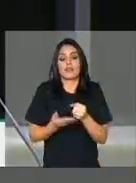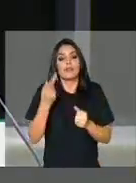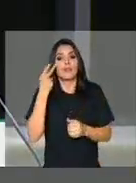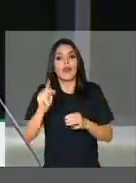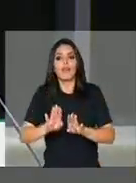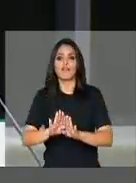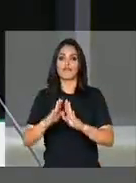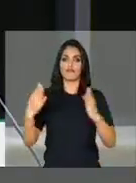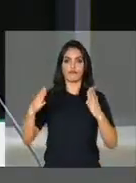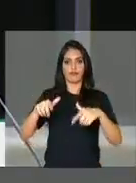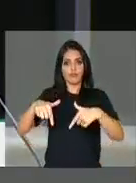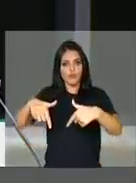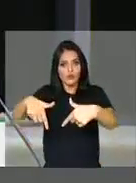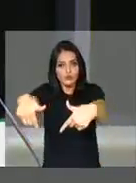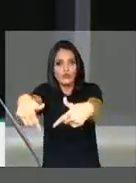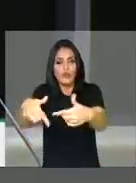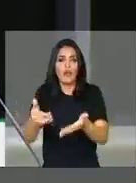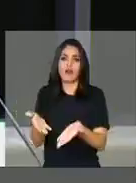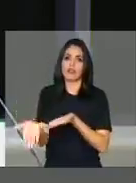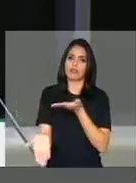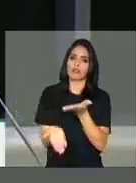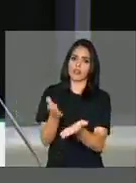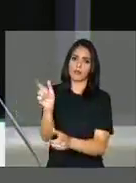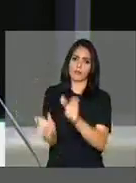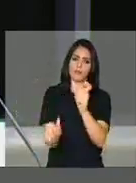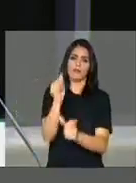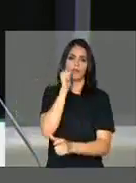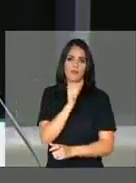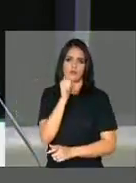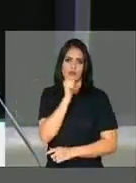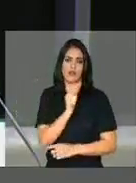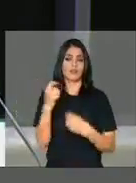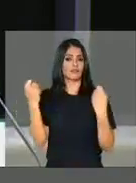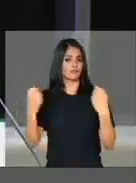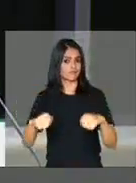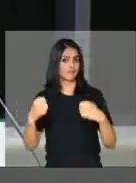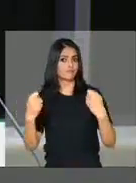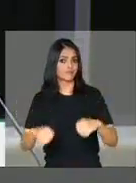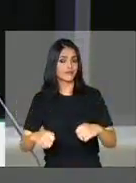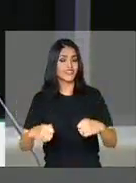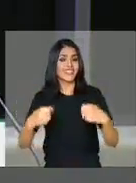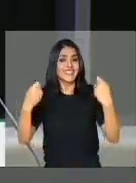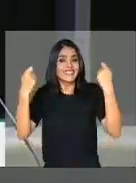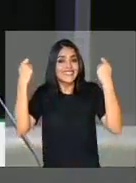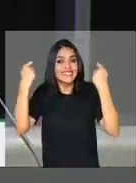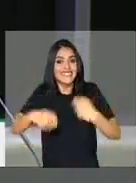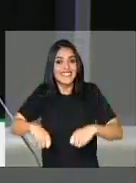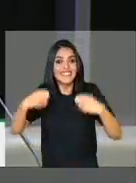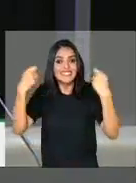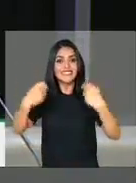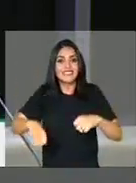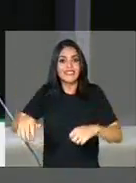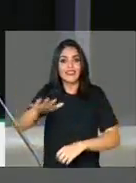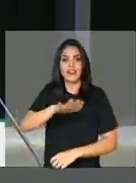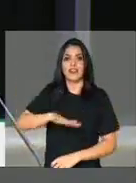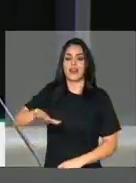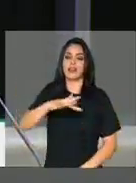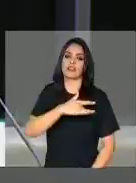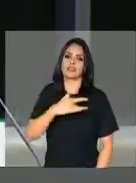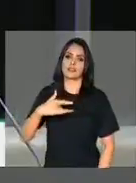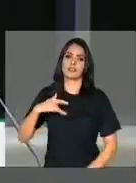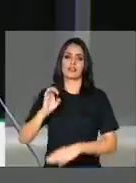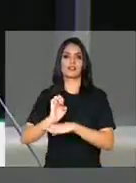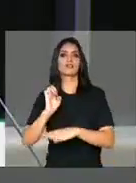e seu funcionamento em dia é uma necessidade da saúde em